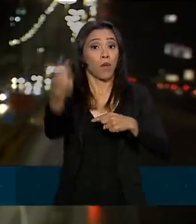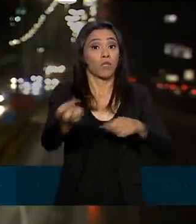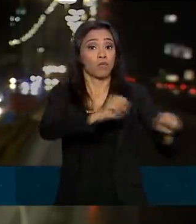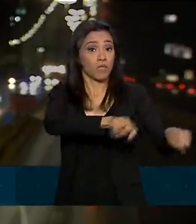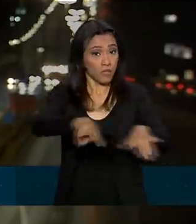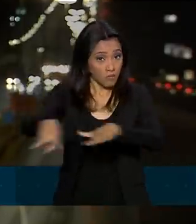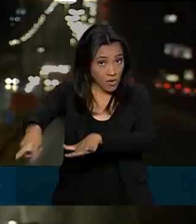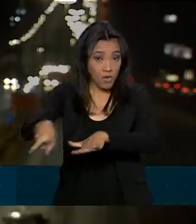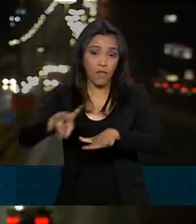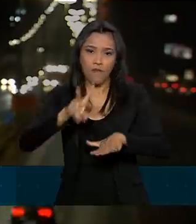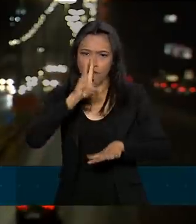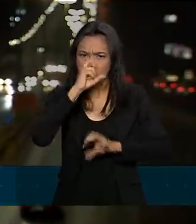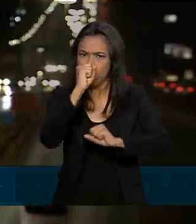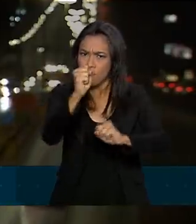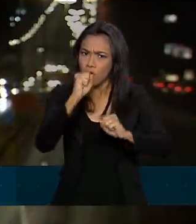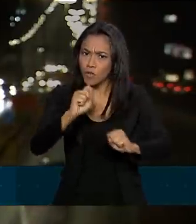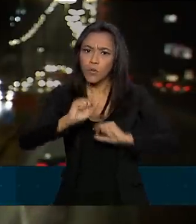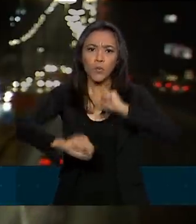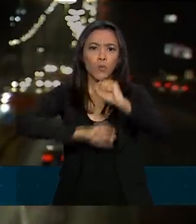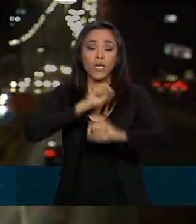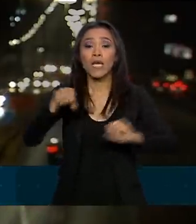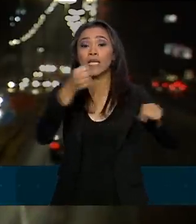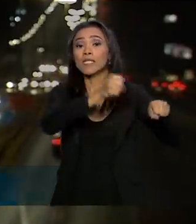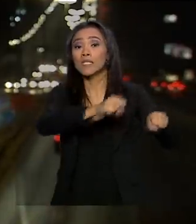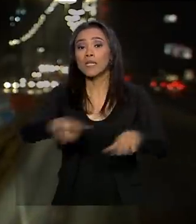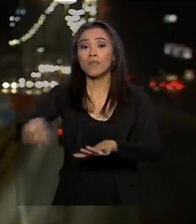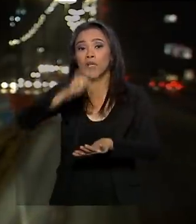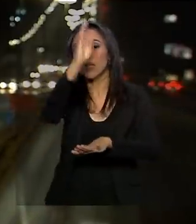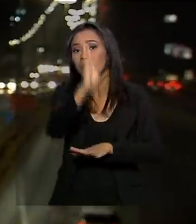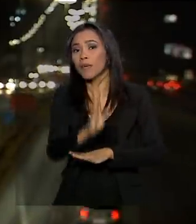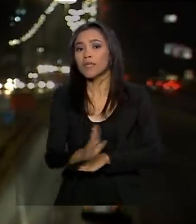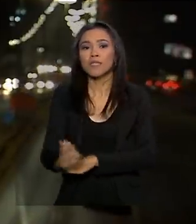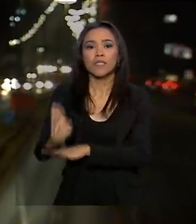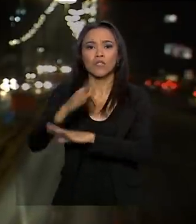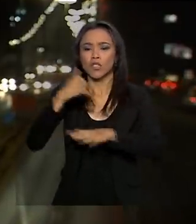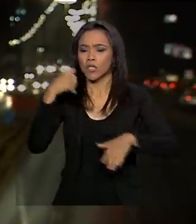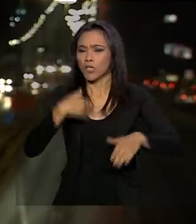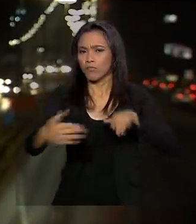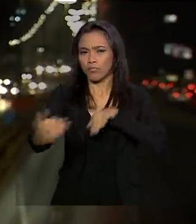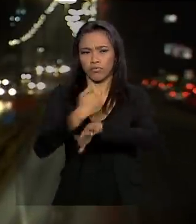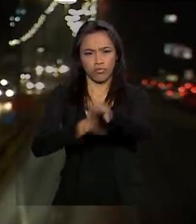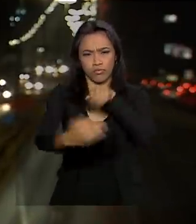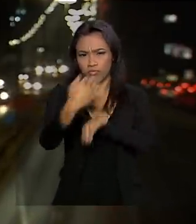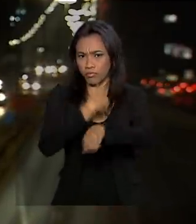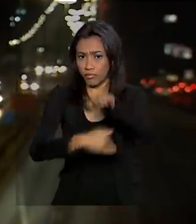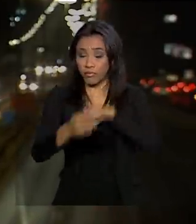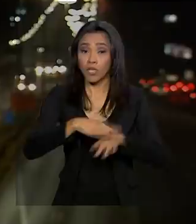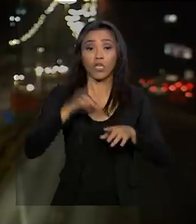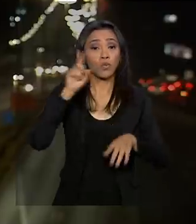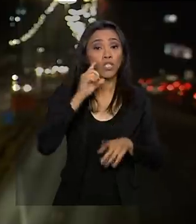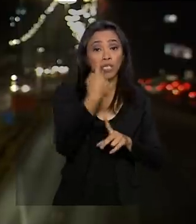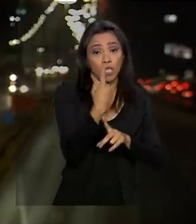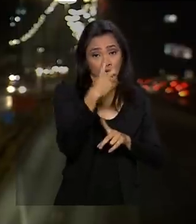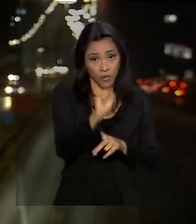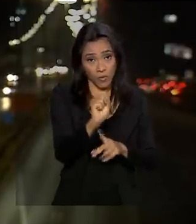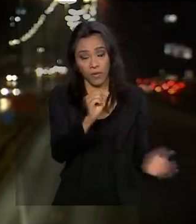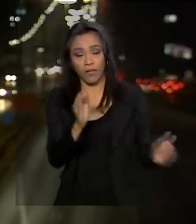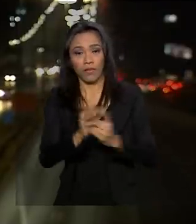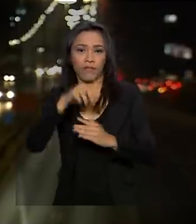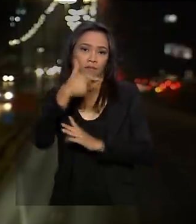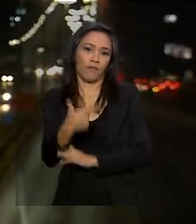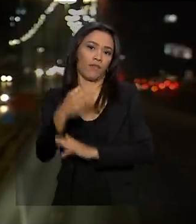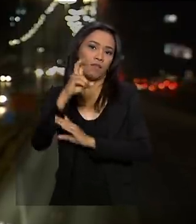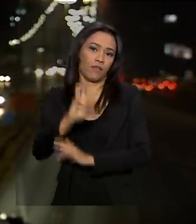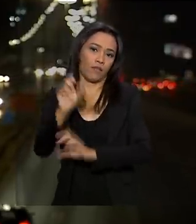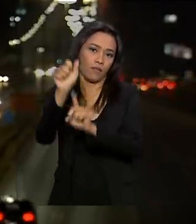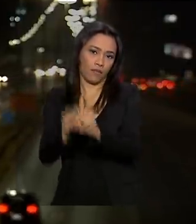deve ganhar força com a Semana Nacional do Trânsito, que ocorre entre os dias 18 e 25 de setembro, prevista no